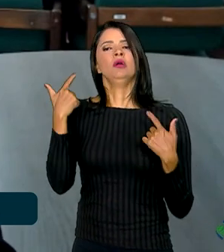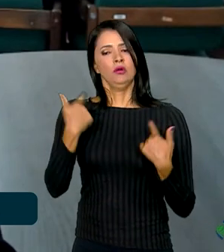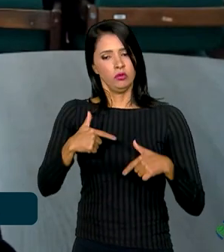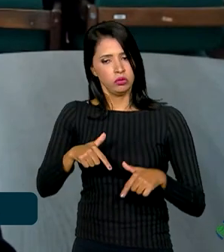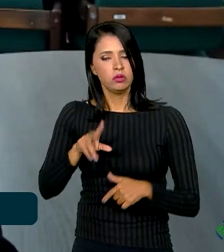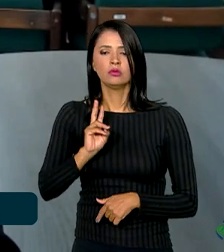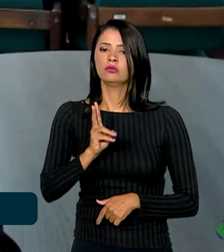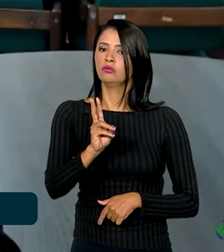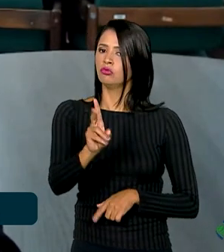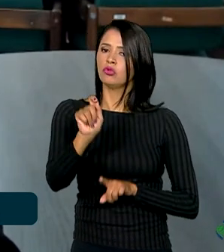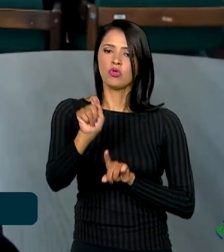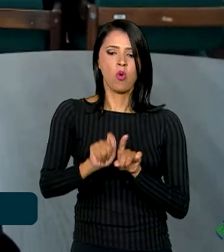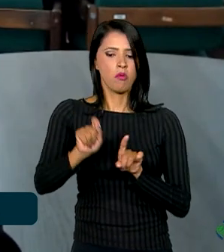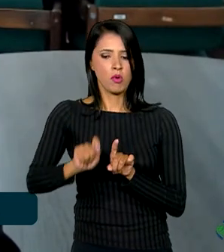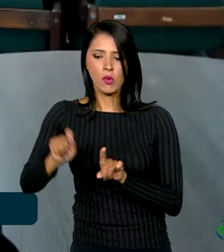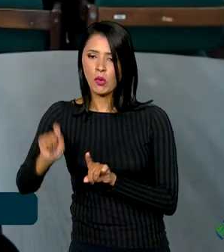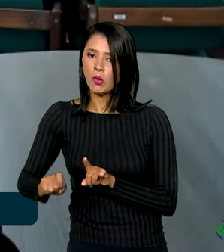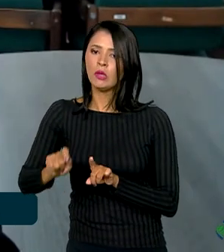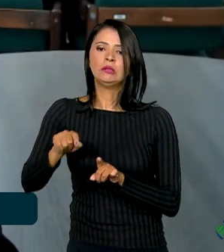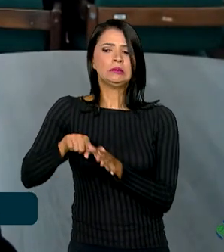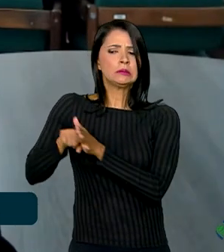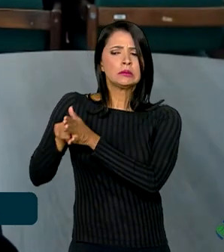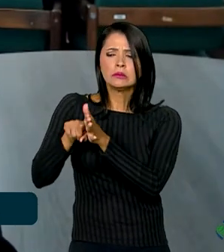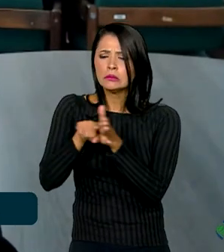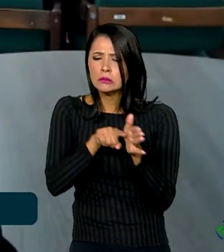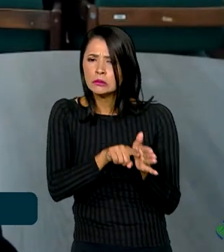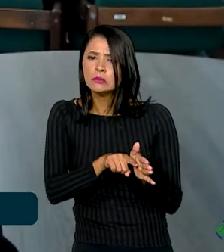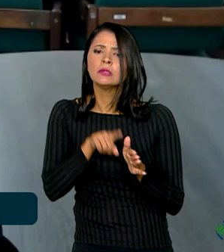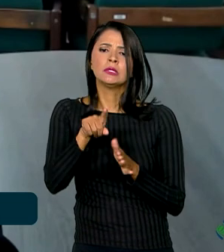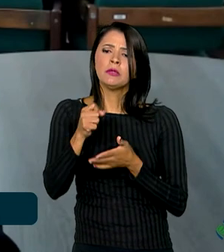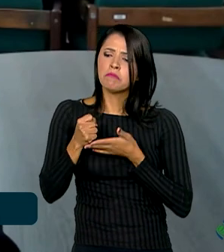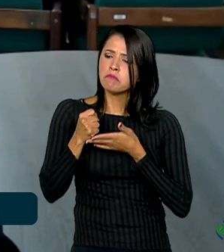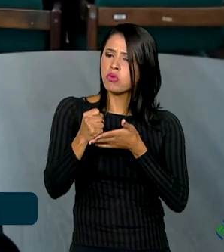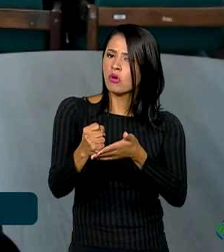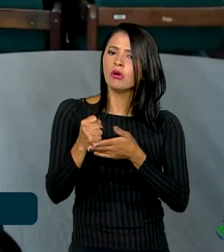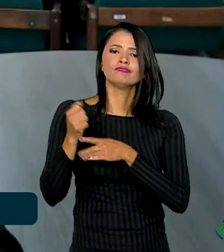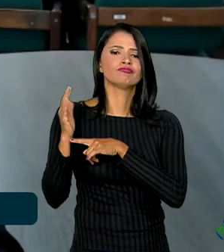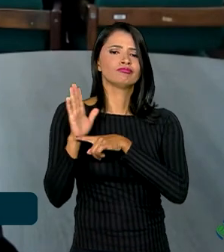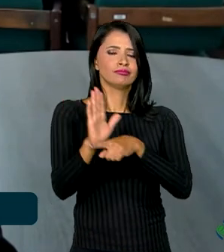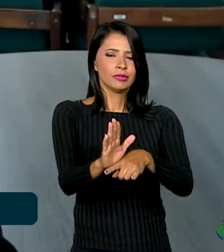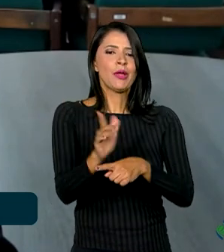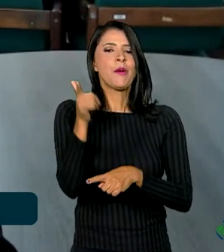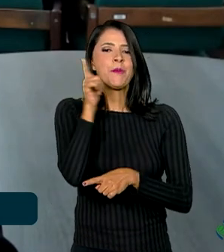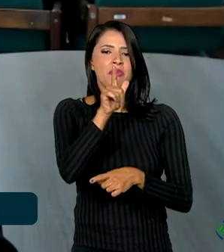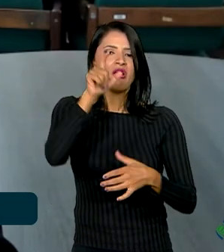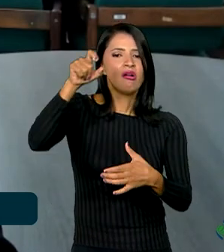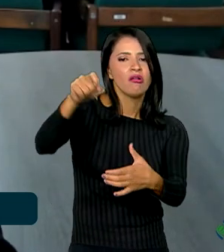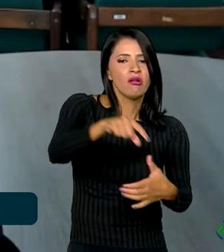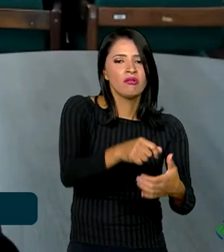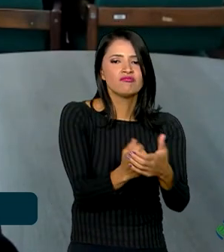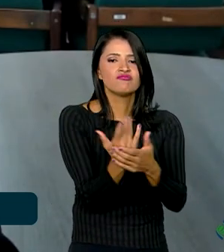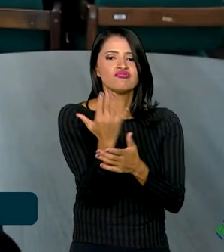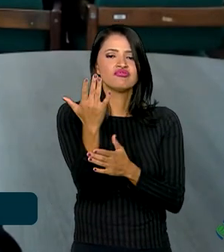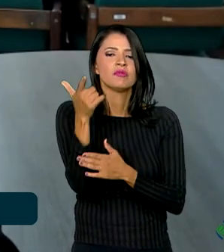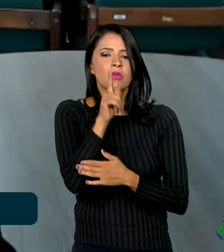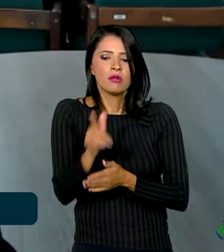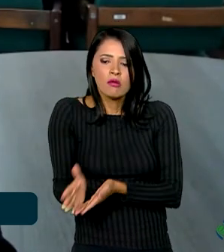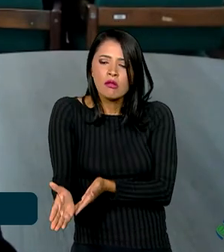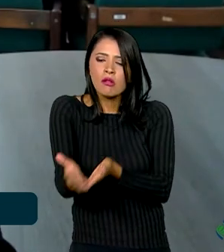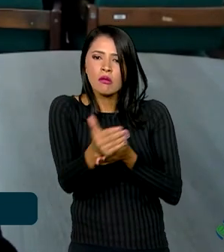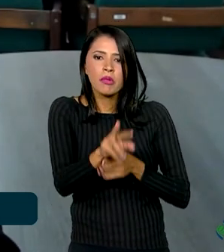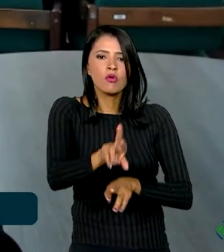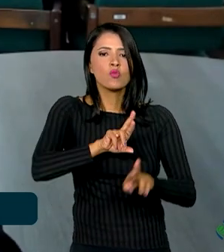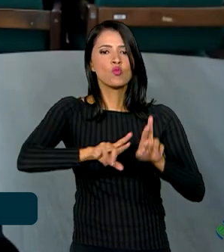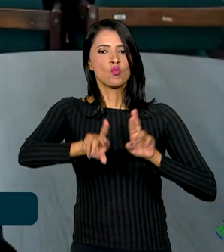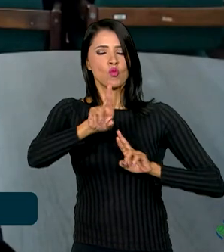todos os meses fazendo essas pesquisas e contribuindo para a produção brasileira, para os levantamentos, para os